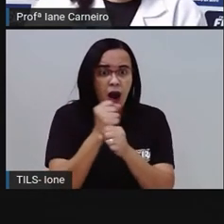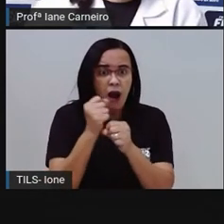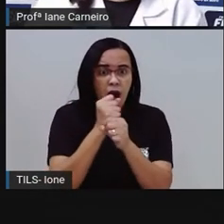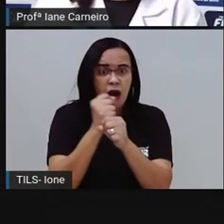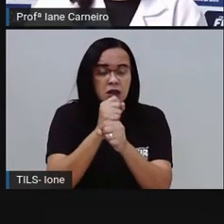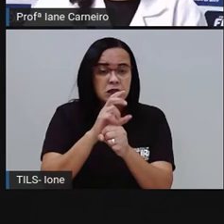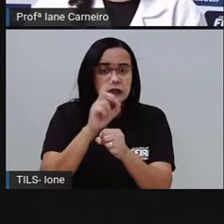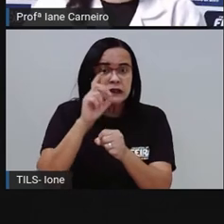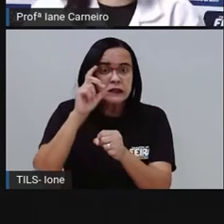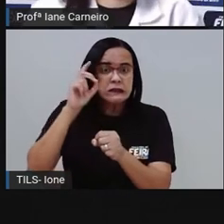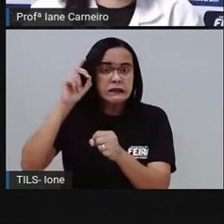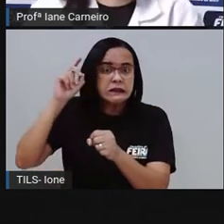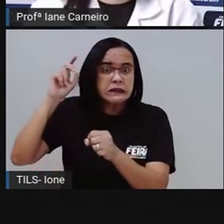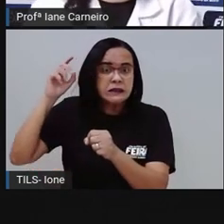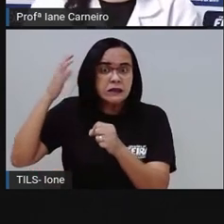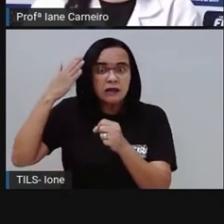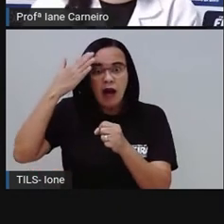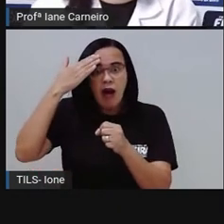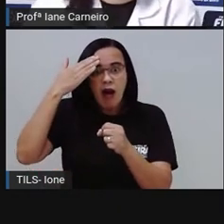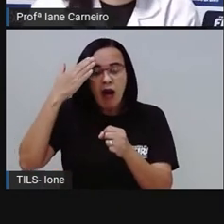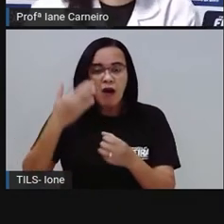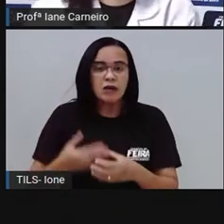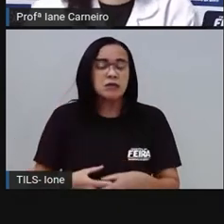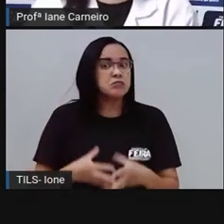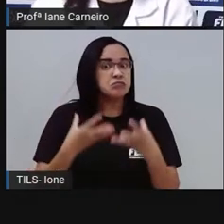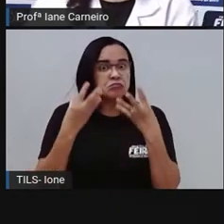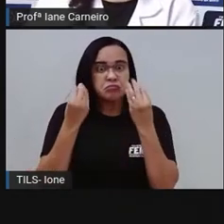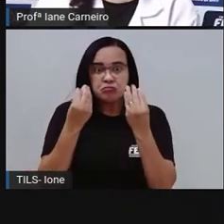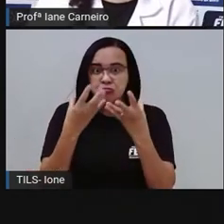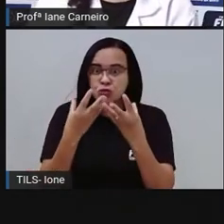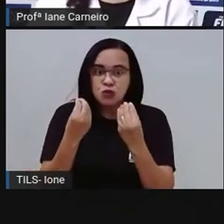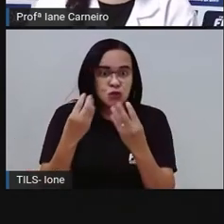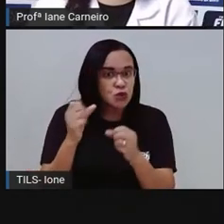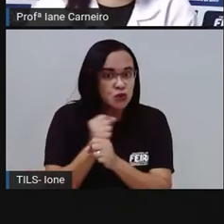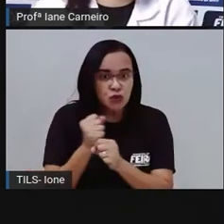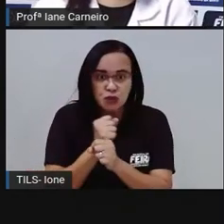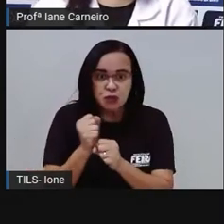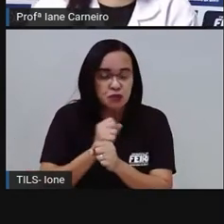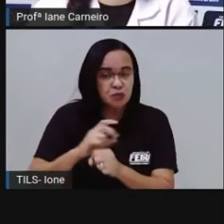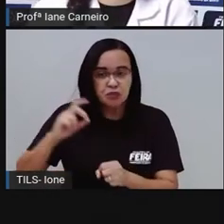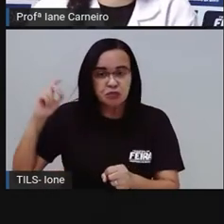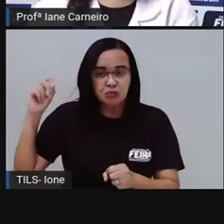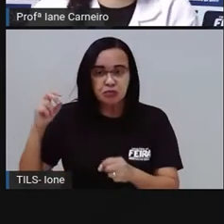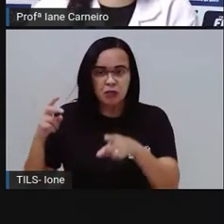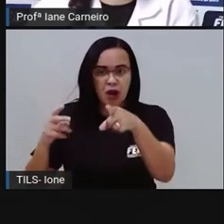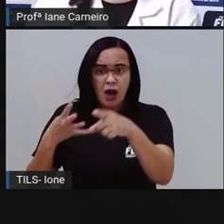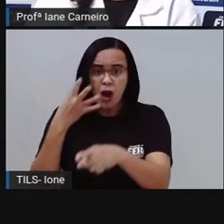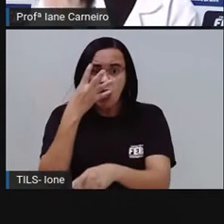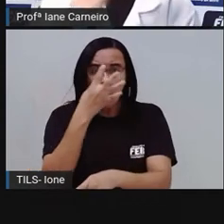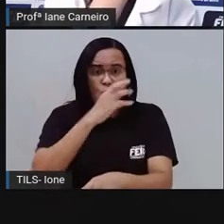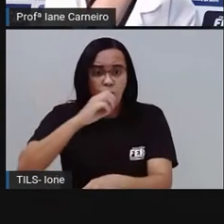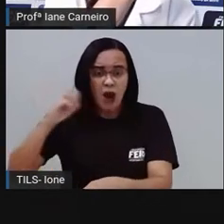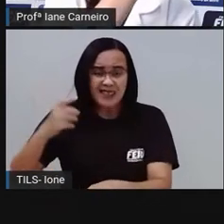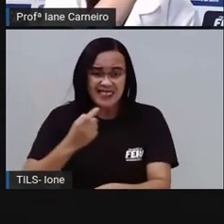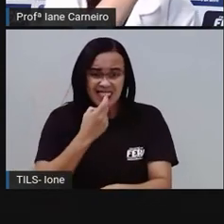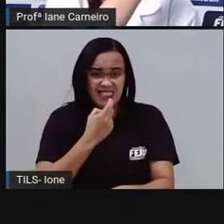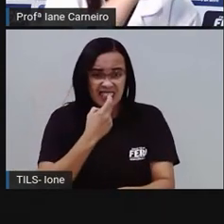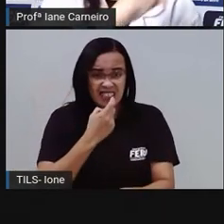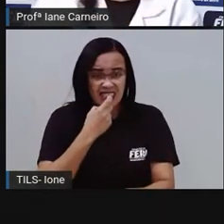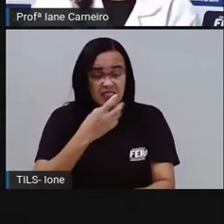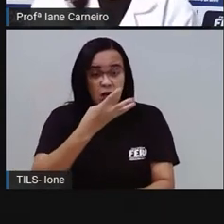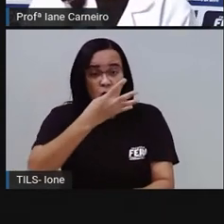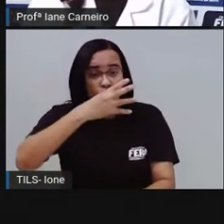Ó, o plástico leva mais de 400 anos para se decompor. Imagine aquele plástico lá, aquela